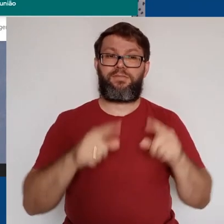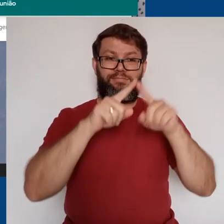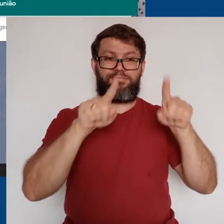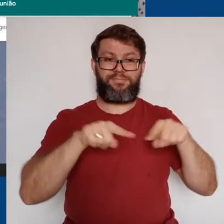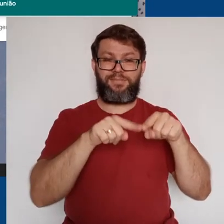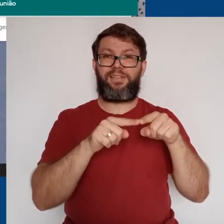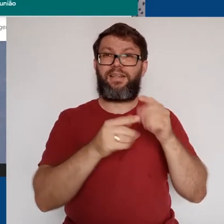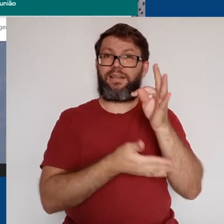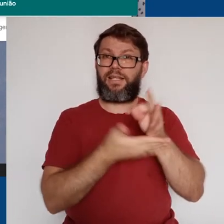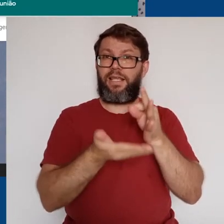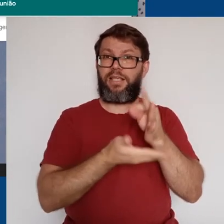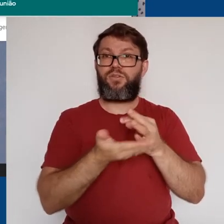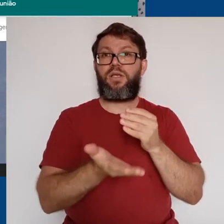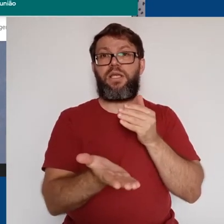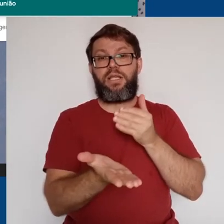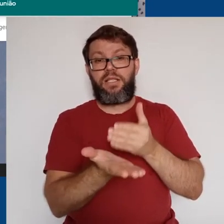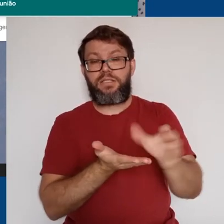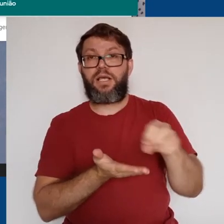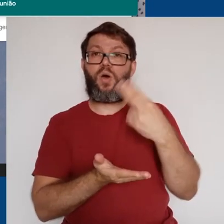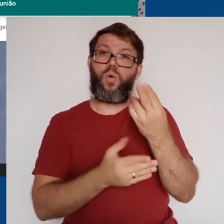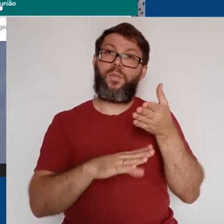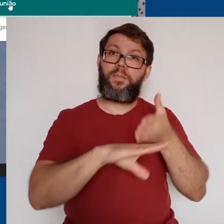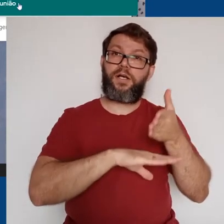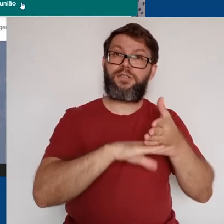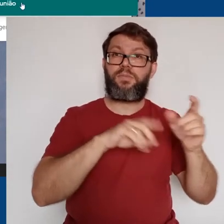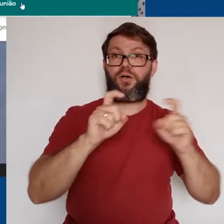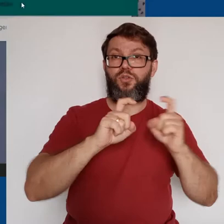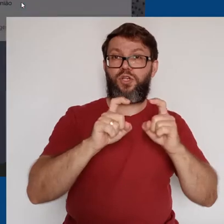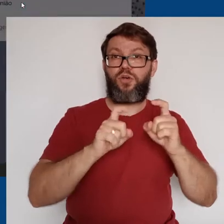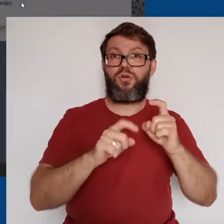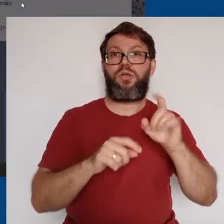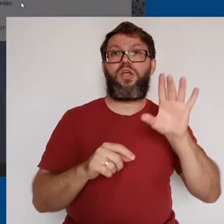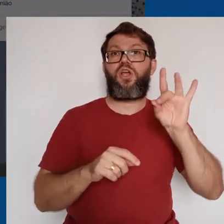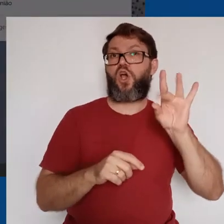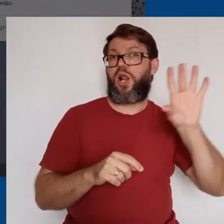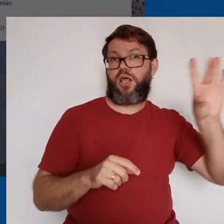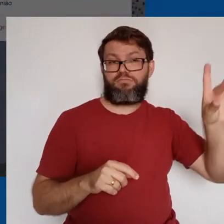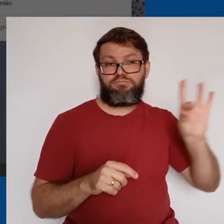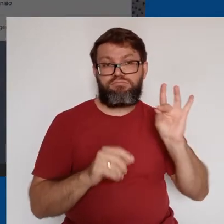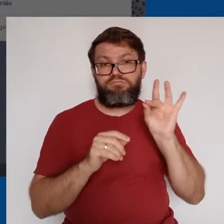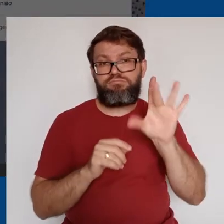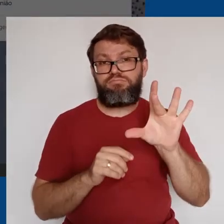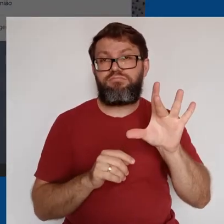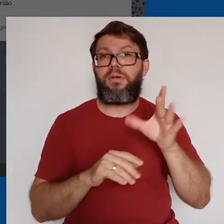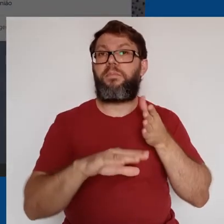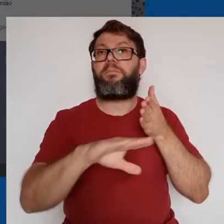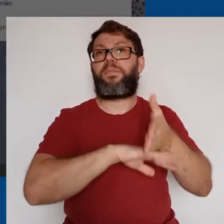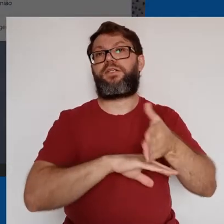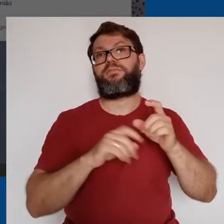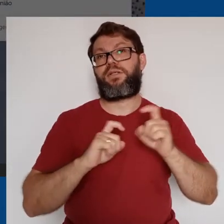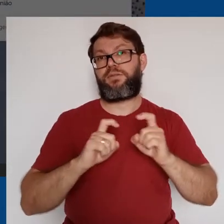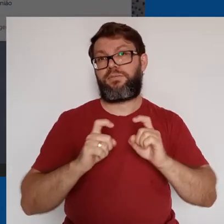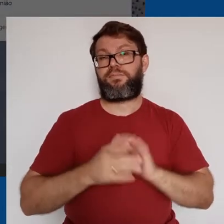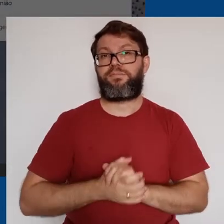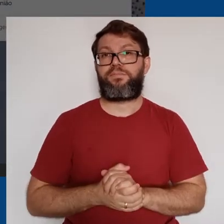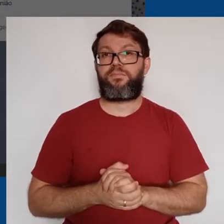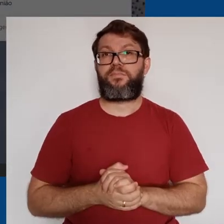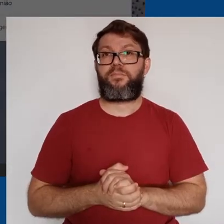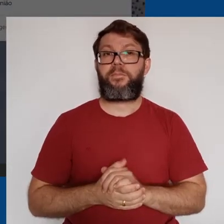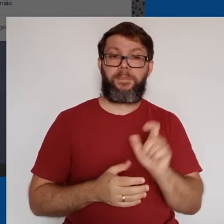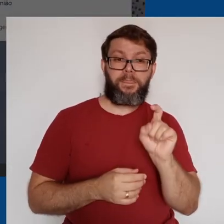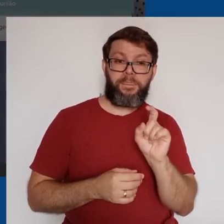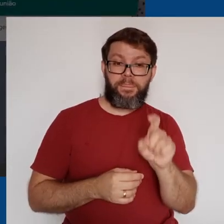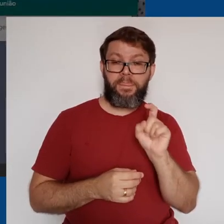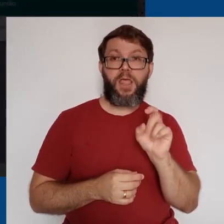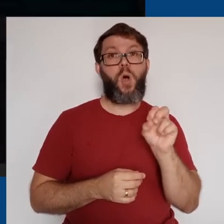caixa de texto Iniciar ou Participar de uma Reunião, colamos o código recebido para entrar em uma sala.